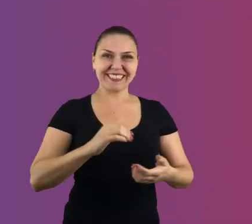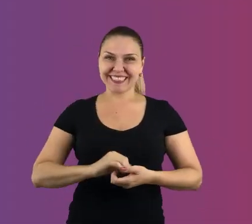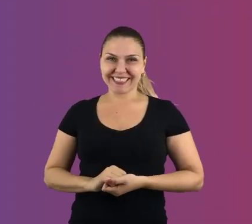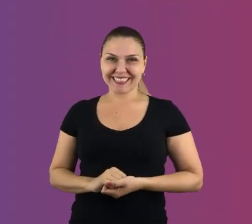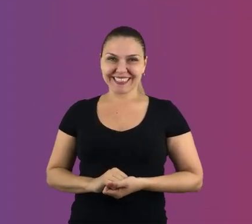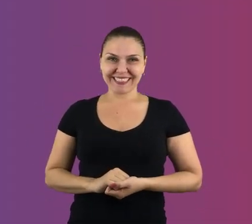Empreenda